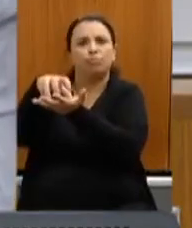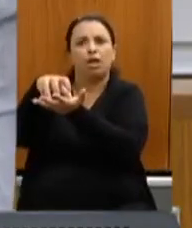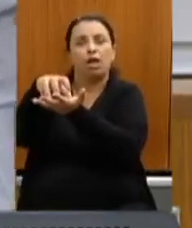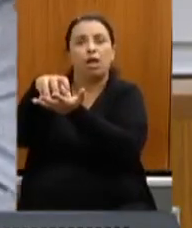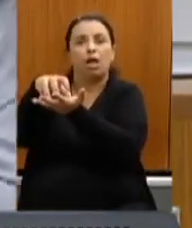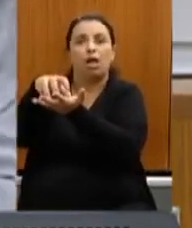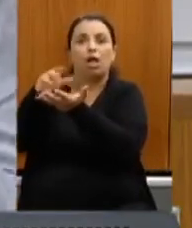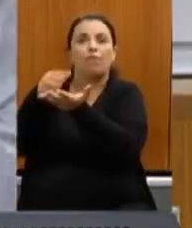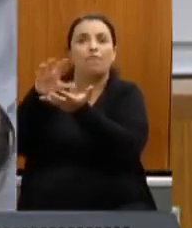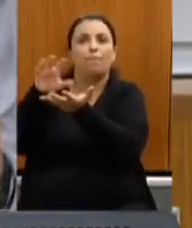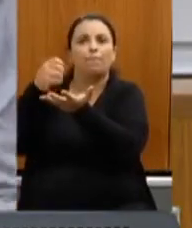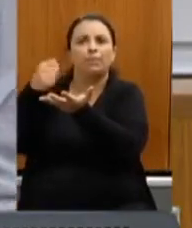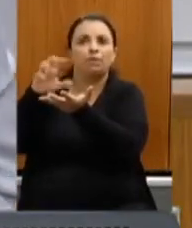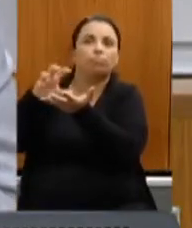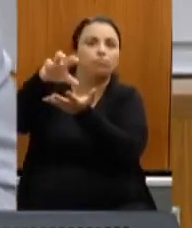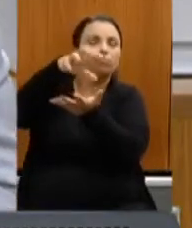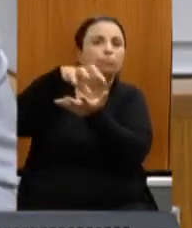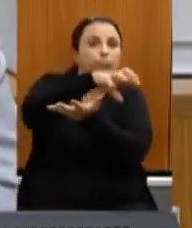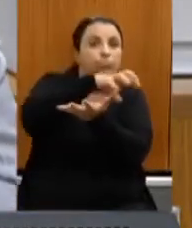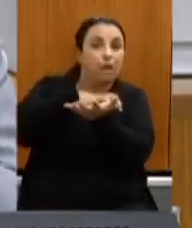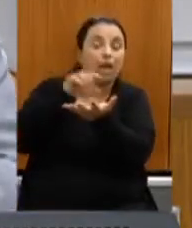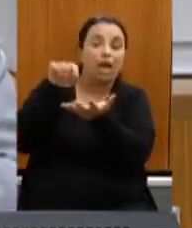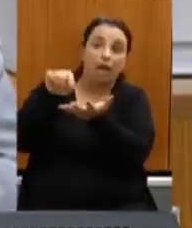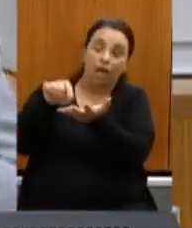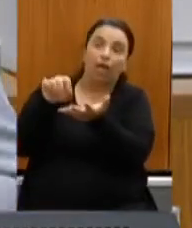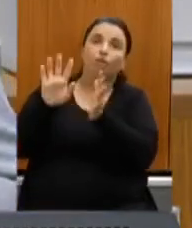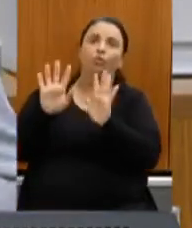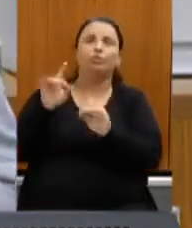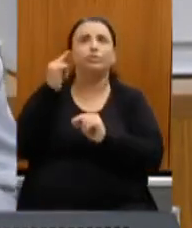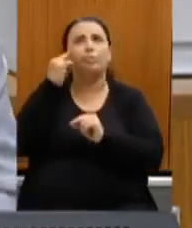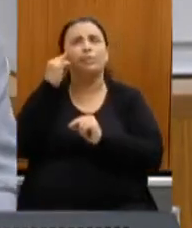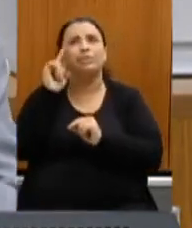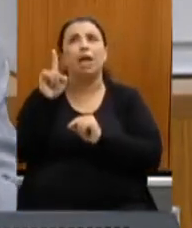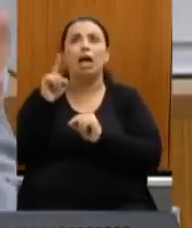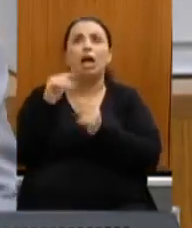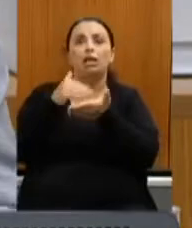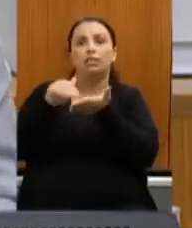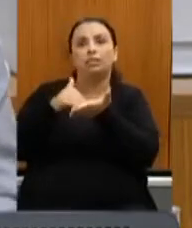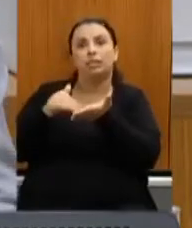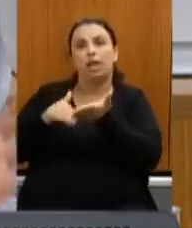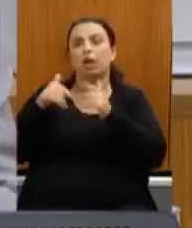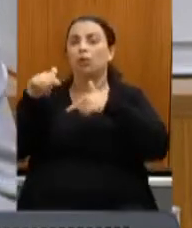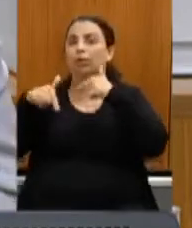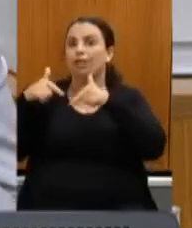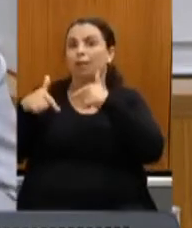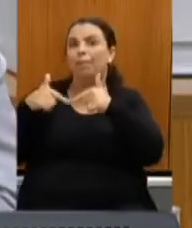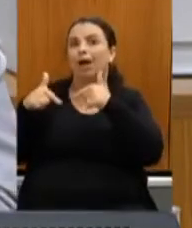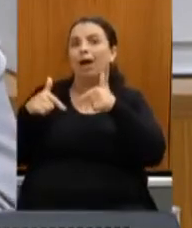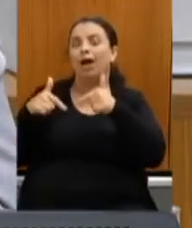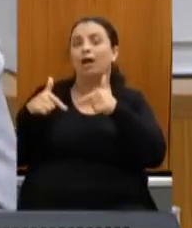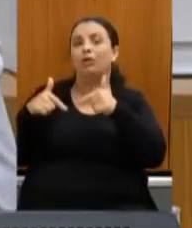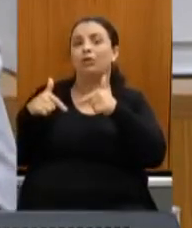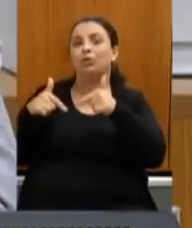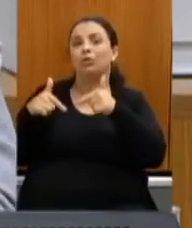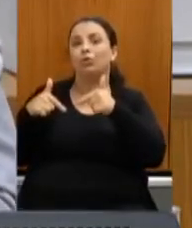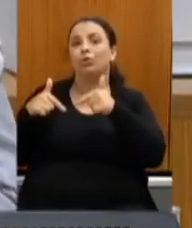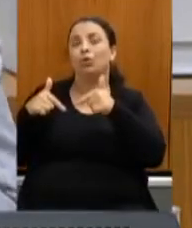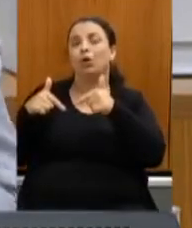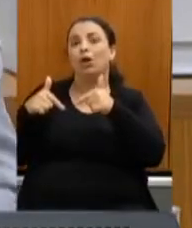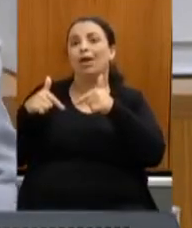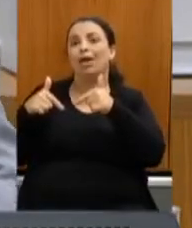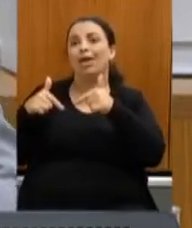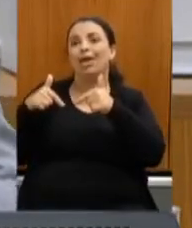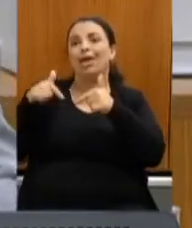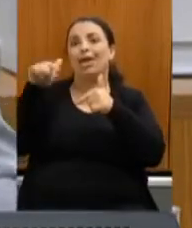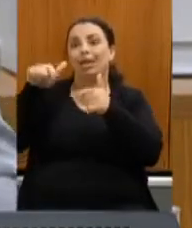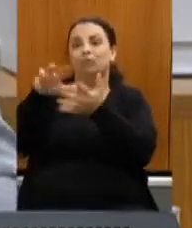Bosco todo o trabalho que a secretaria vai fazendo eu acho que nada nada absolutamente nada é tão importante e